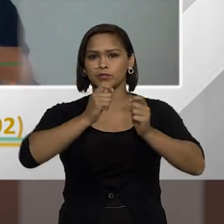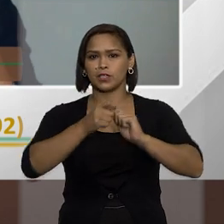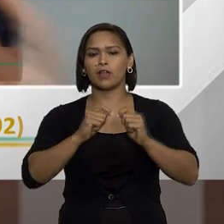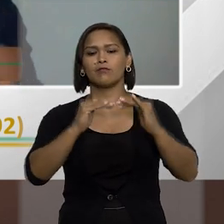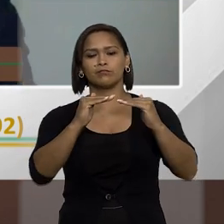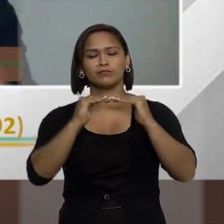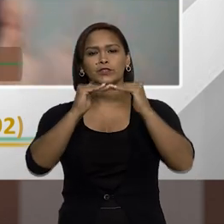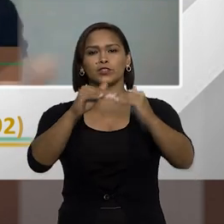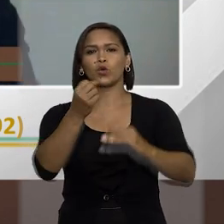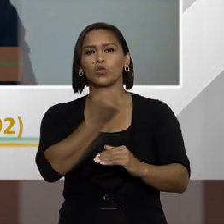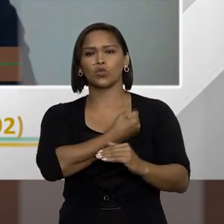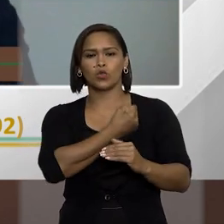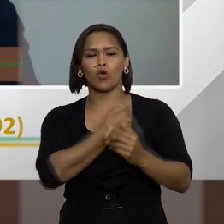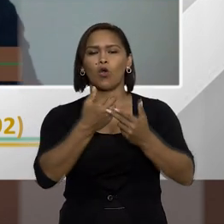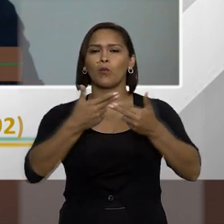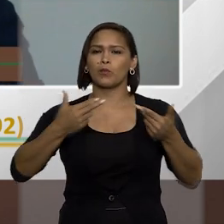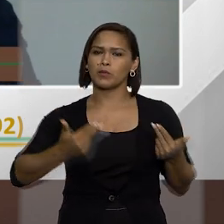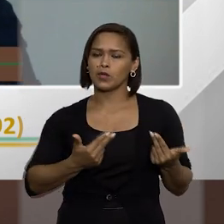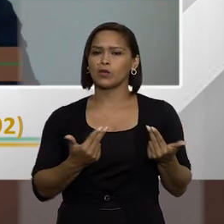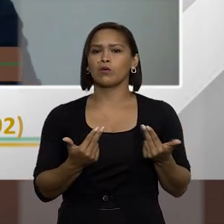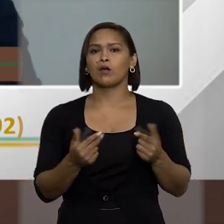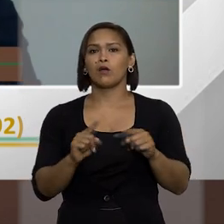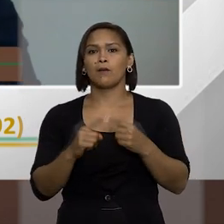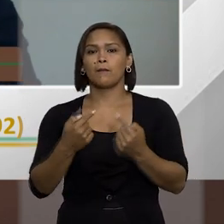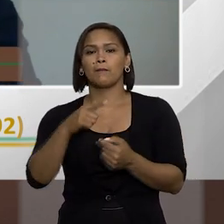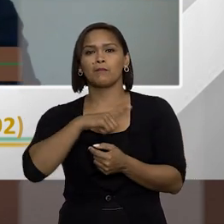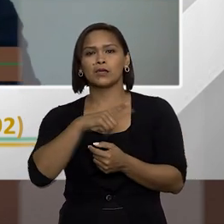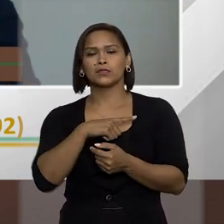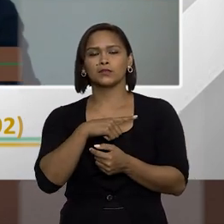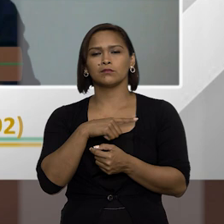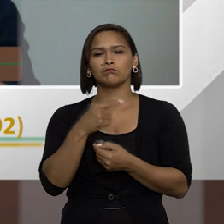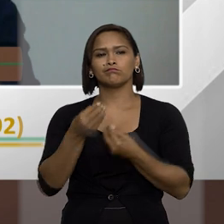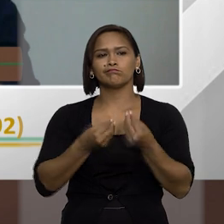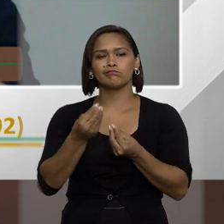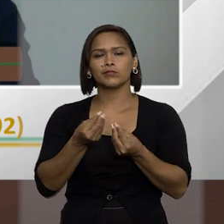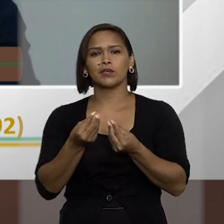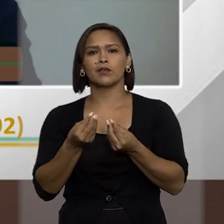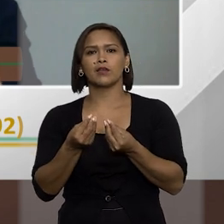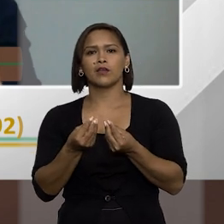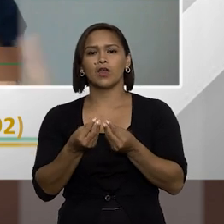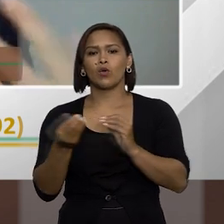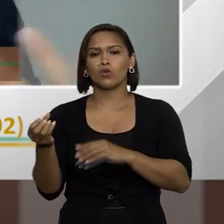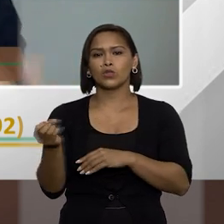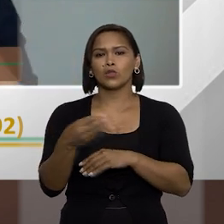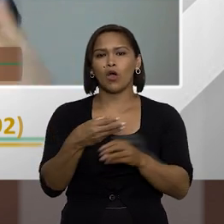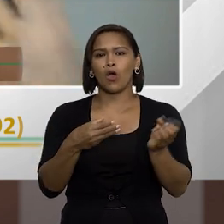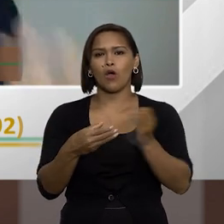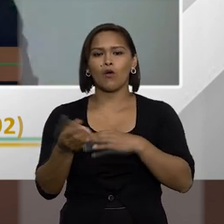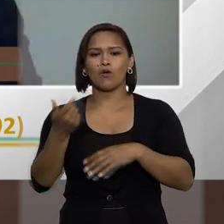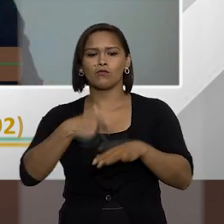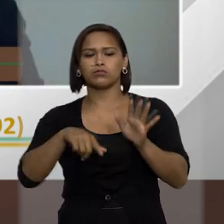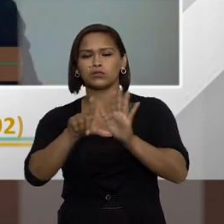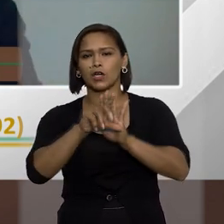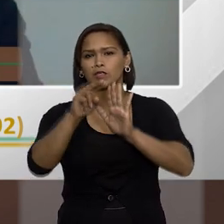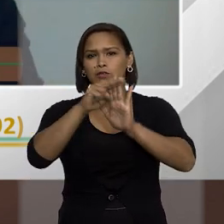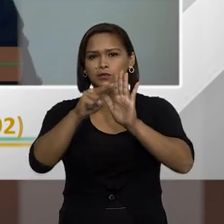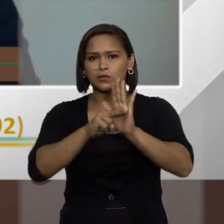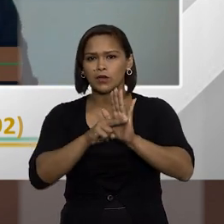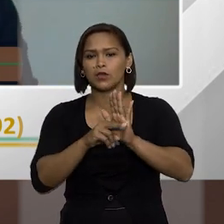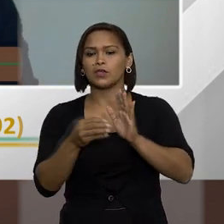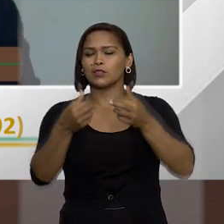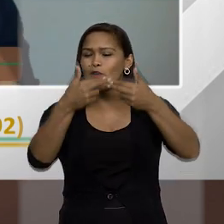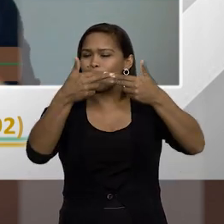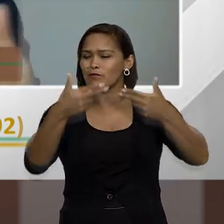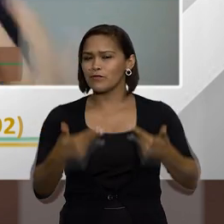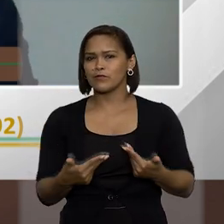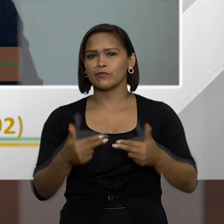vai ser mantido lá o mesmo número, como o professor Talhos comentou, mas será realmente um novo ato normativo, né,